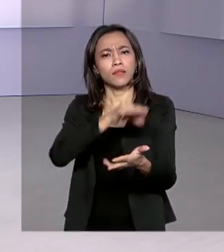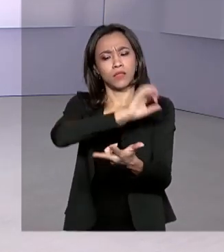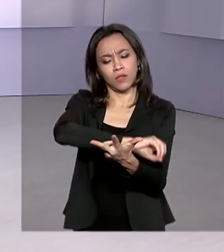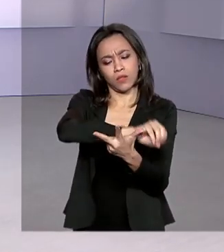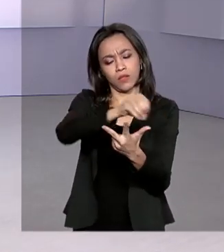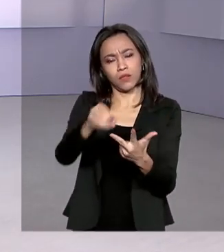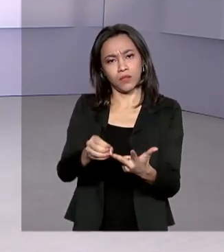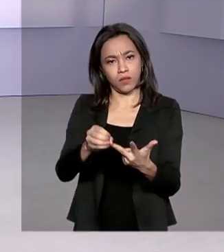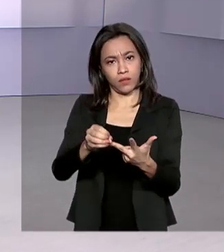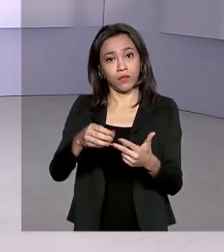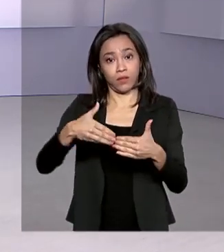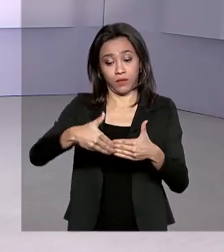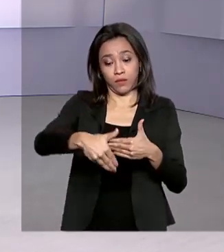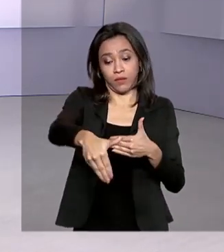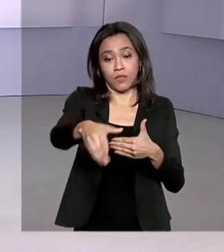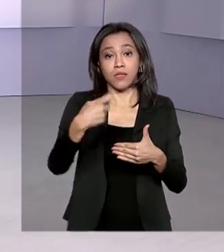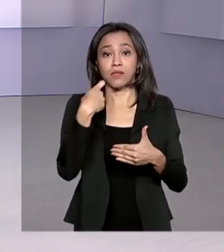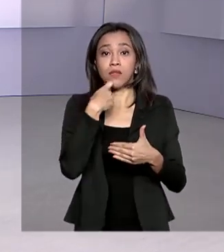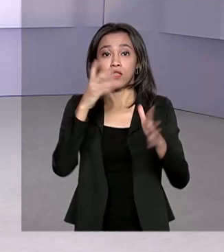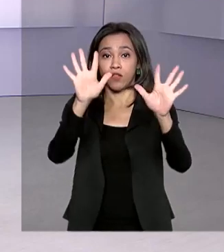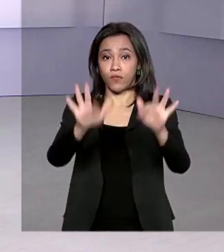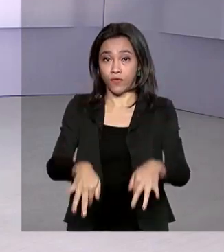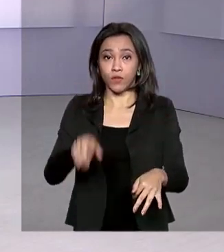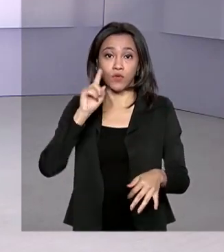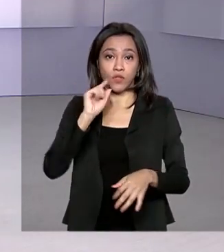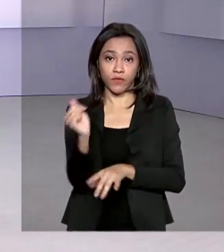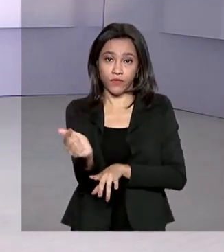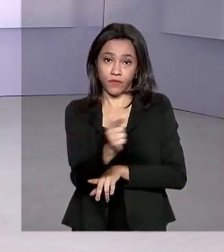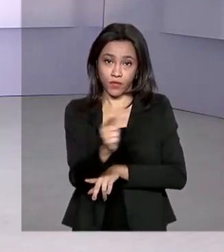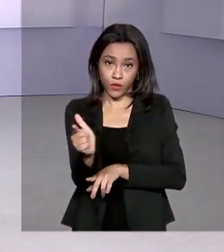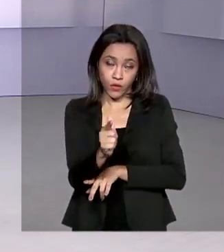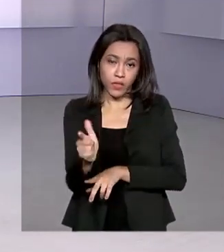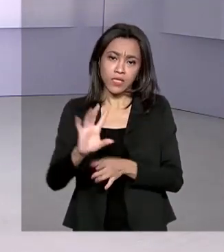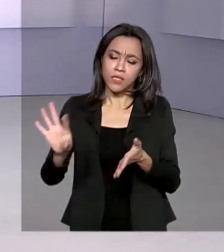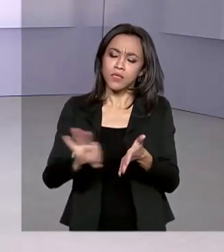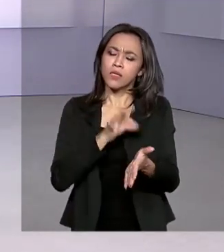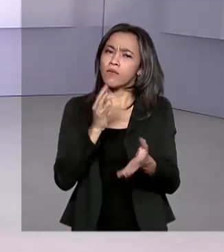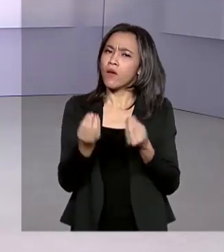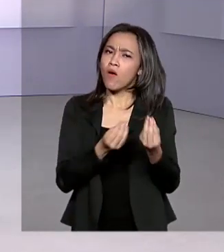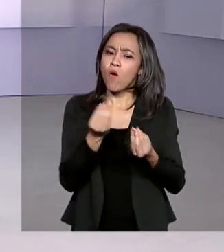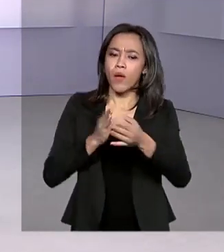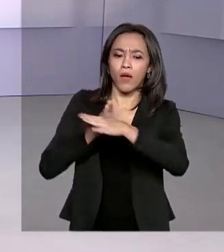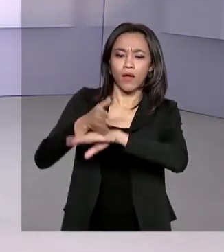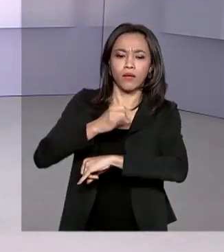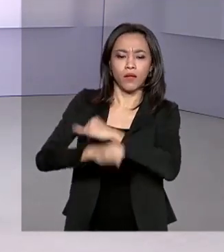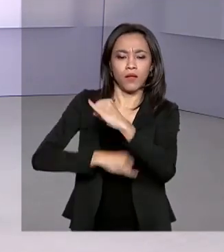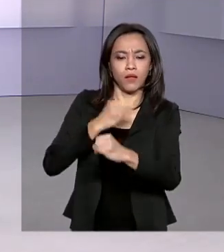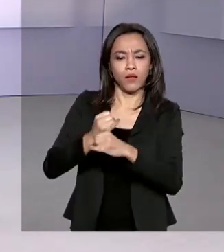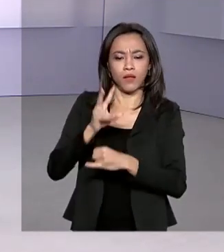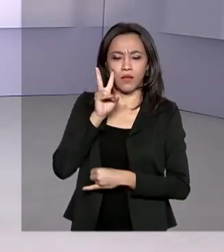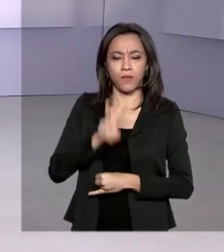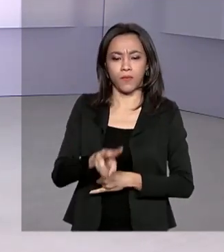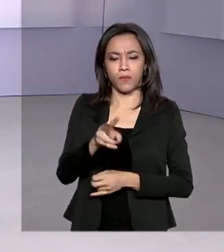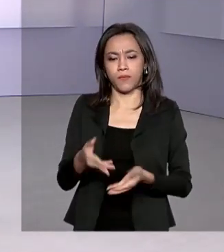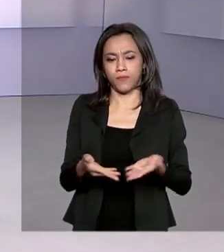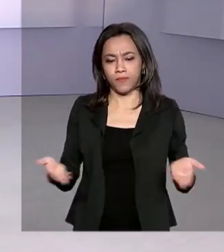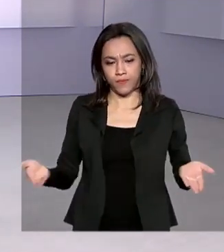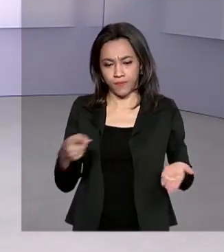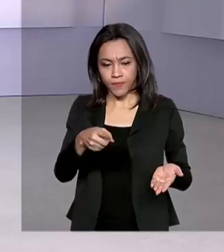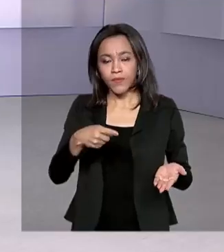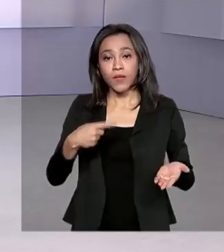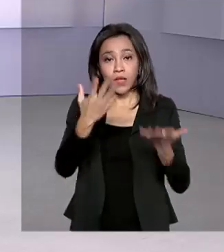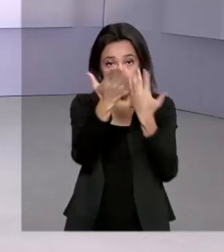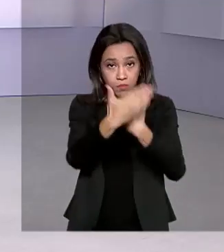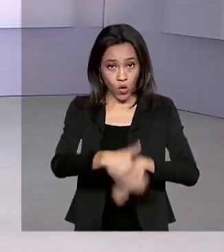Médio terminam nesta sexta-feira, 22 de maio. Para se inscrever, basta entrar no site do Enem, que aparece aí na sua tela. As